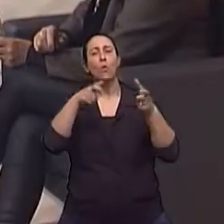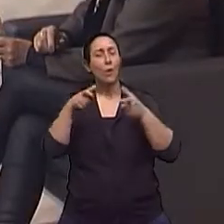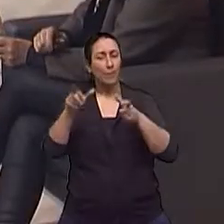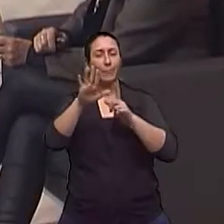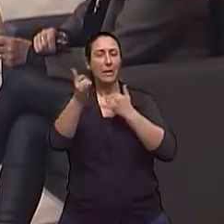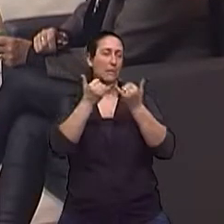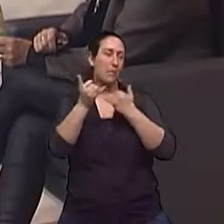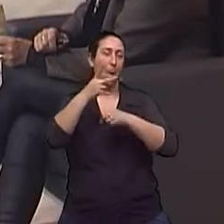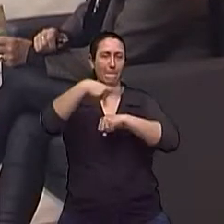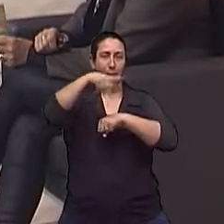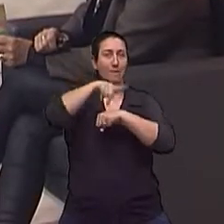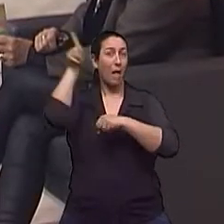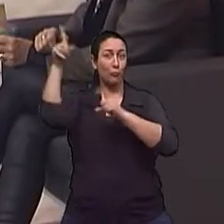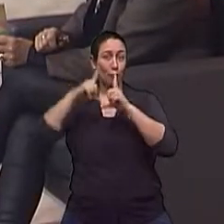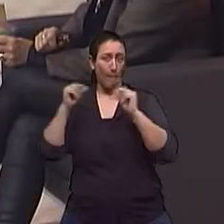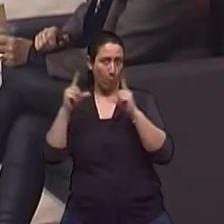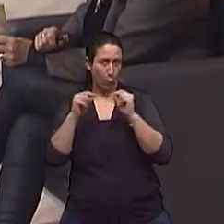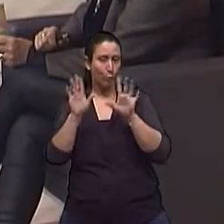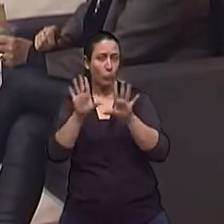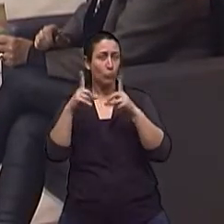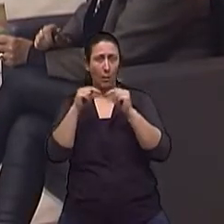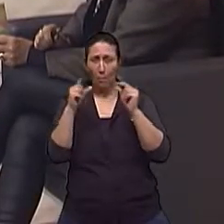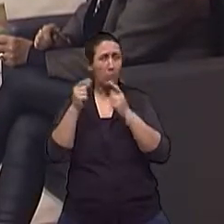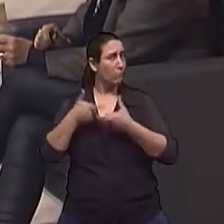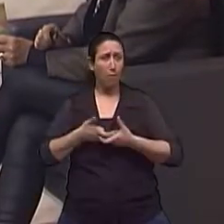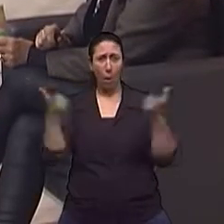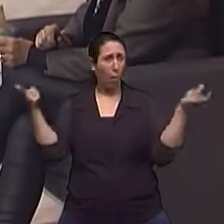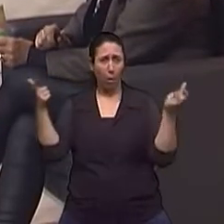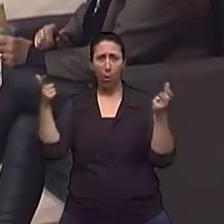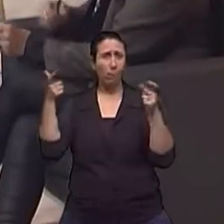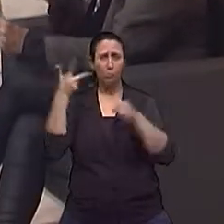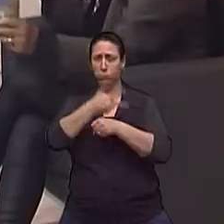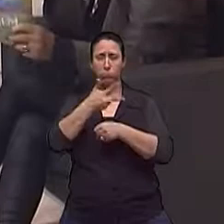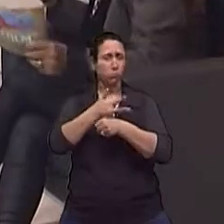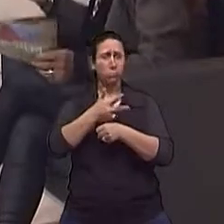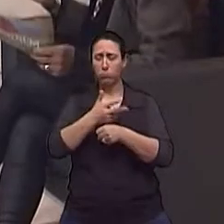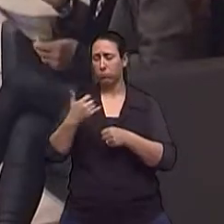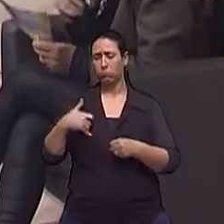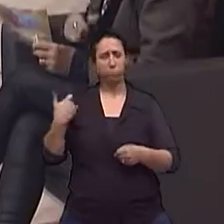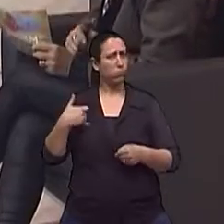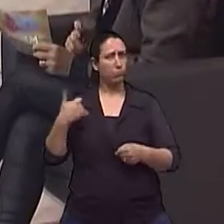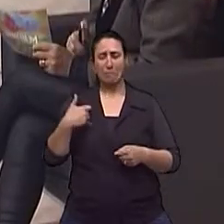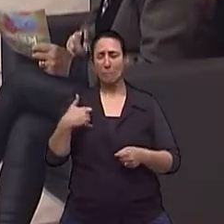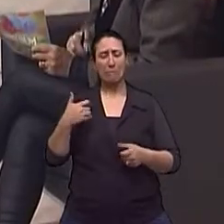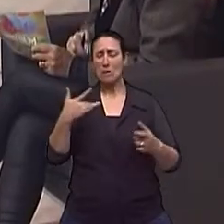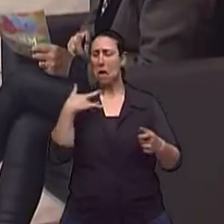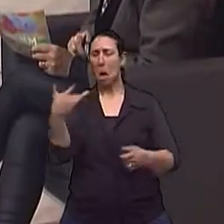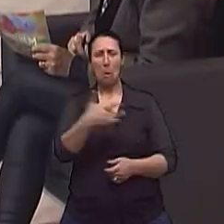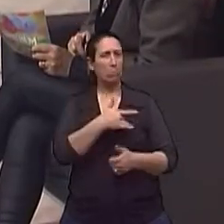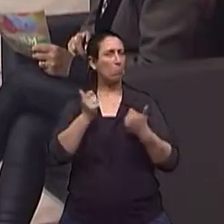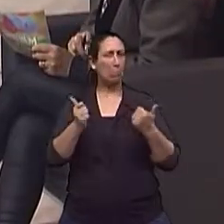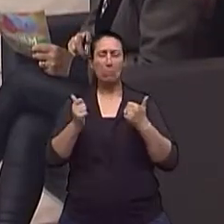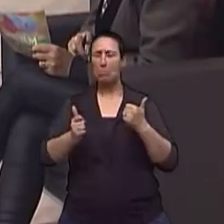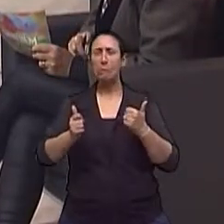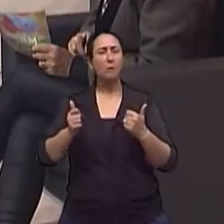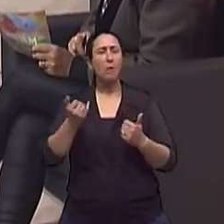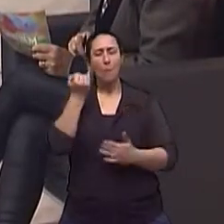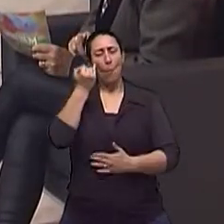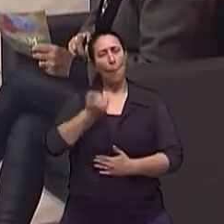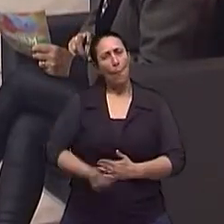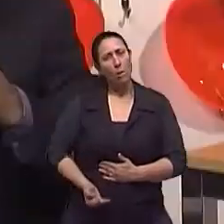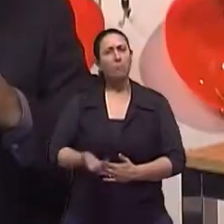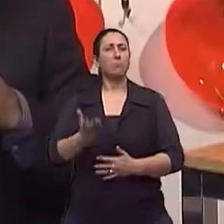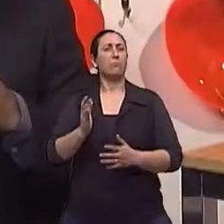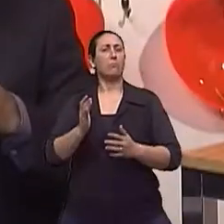desenvolvidos, por exemplo, no Japão, os idosos são extremamente saudáveis, né? De 90, de 100? Isso. Então, porque eles são magrinhos, né? Não são